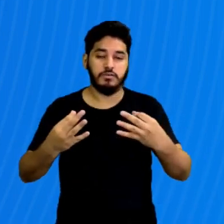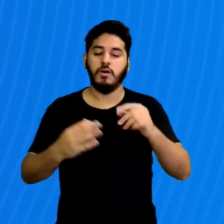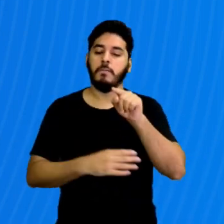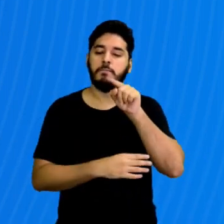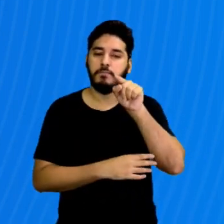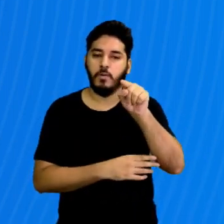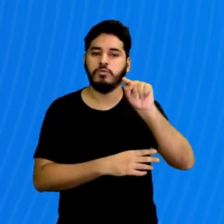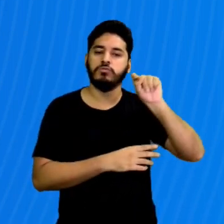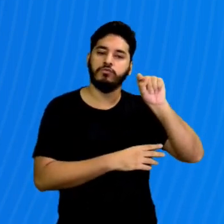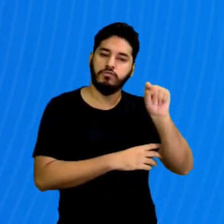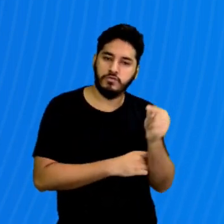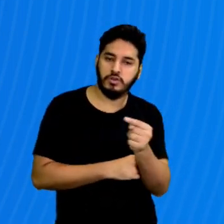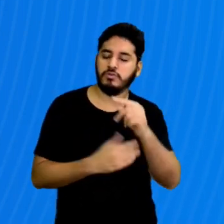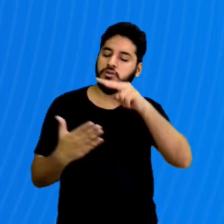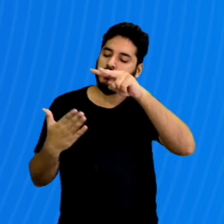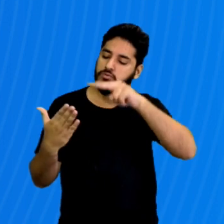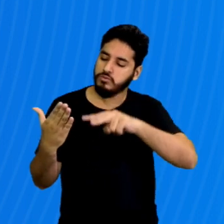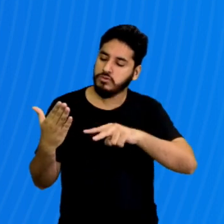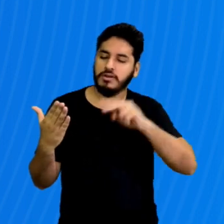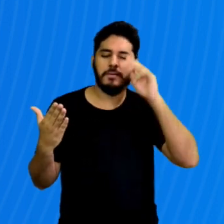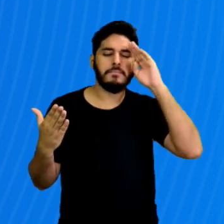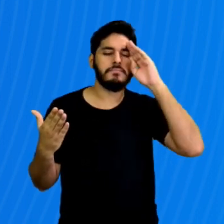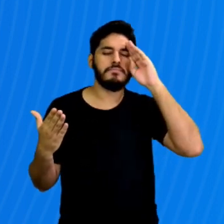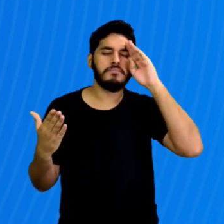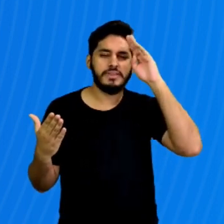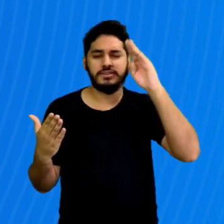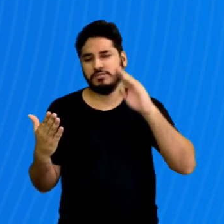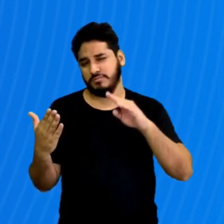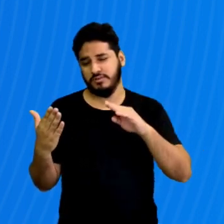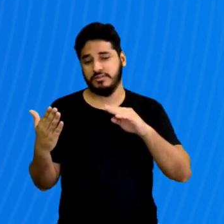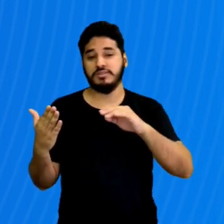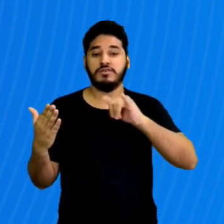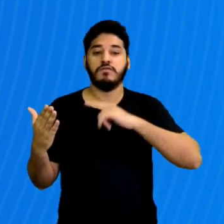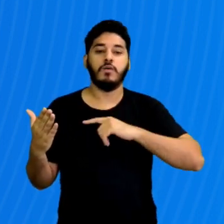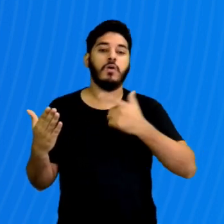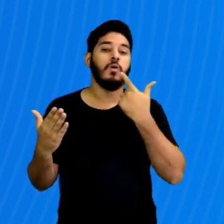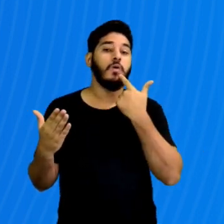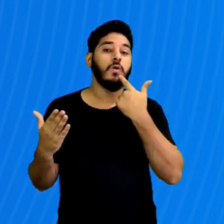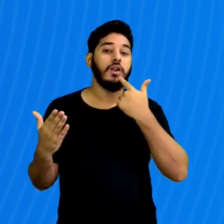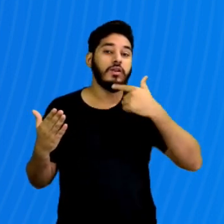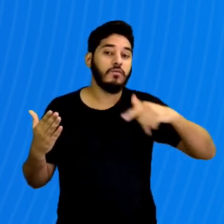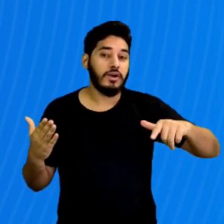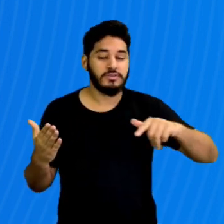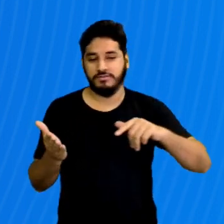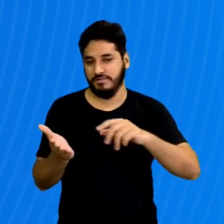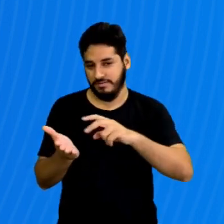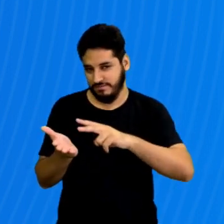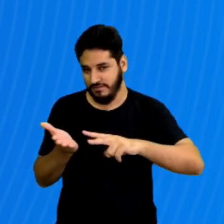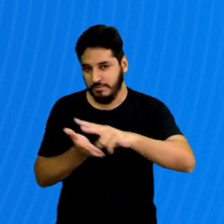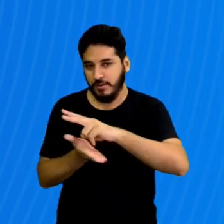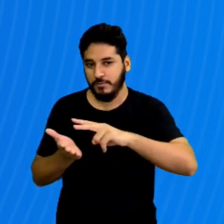às pontuações durante a leitura, principalmente se tratando de linguagem verbal. Segundo,